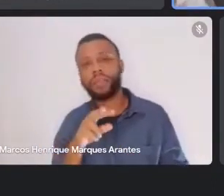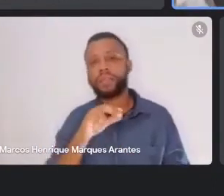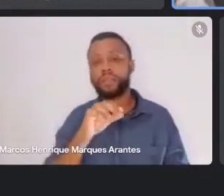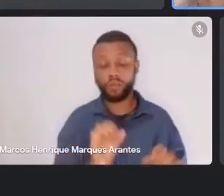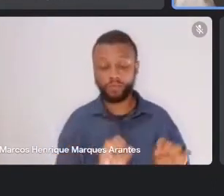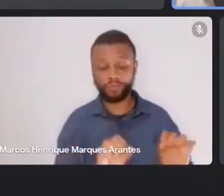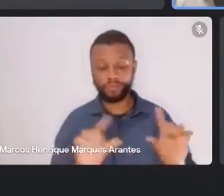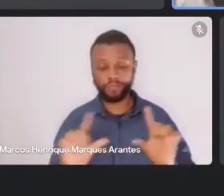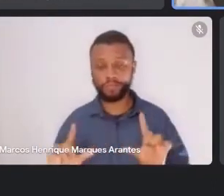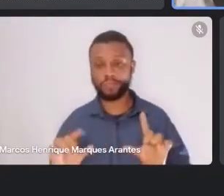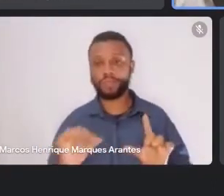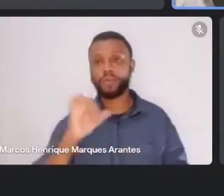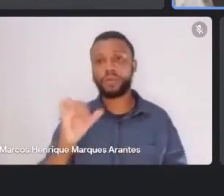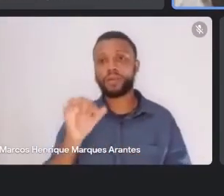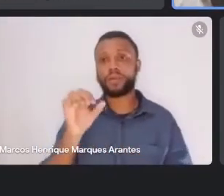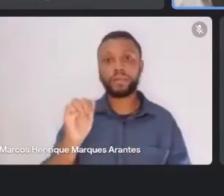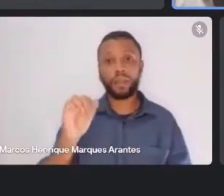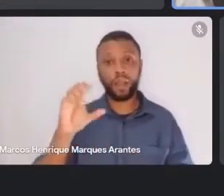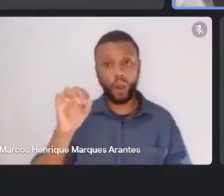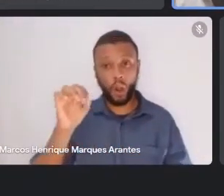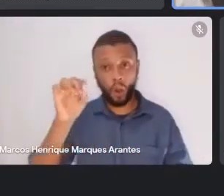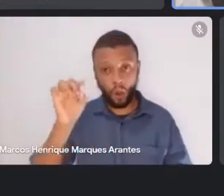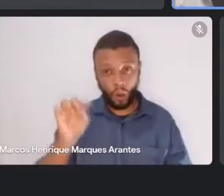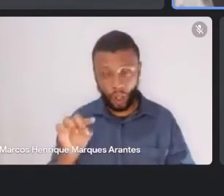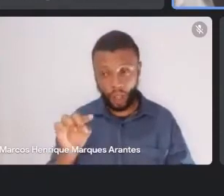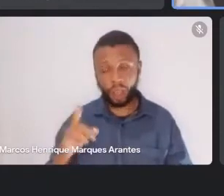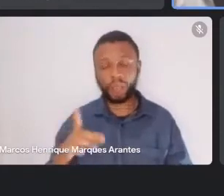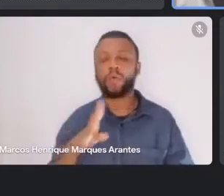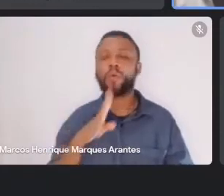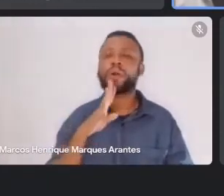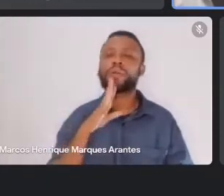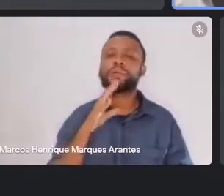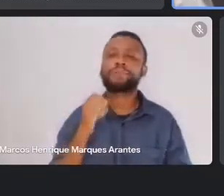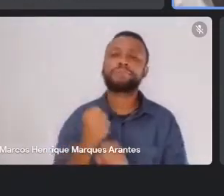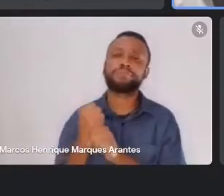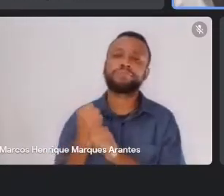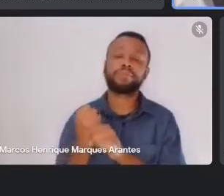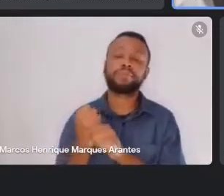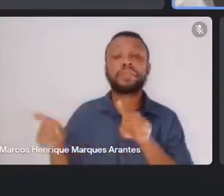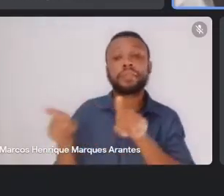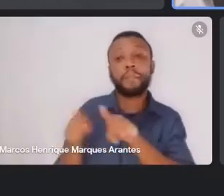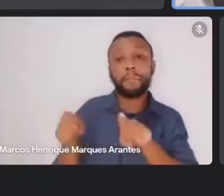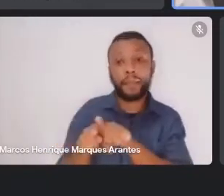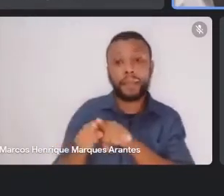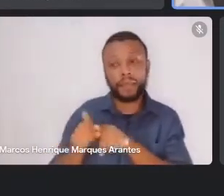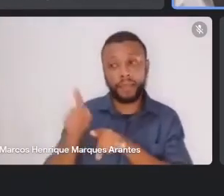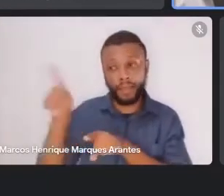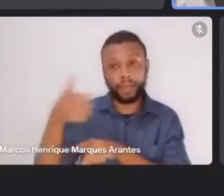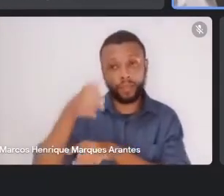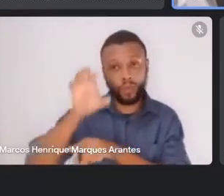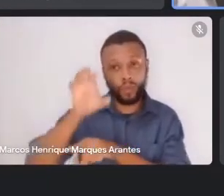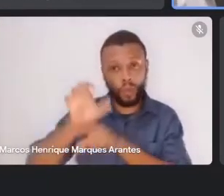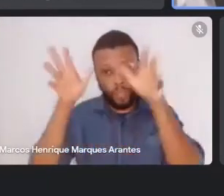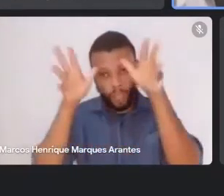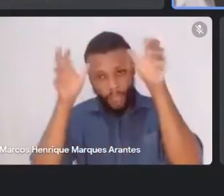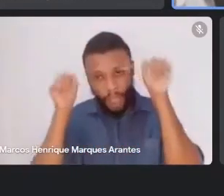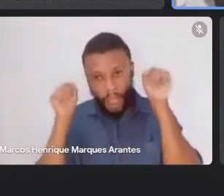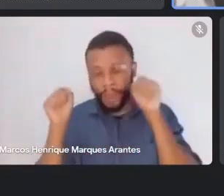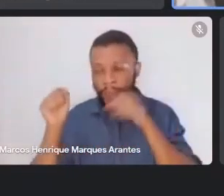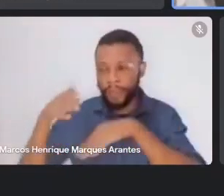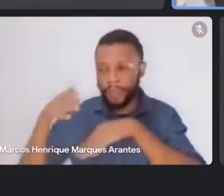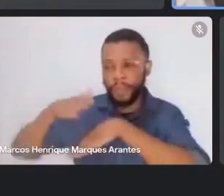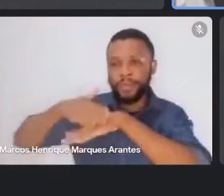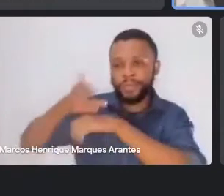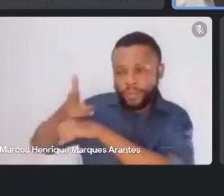eu conheci há muitos anos atrás, também no Acre, quando nós fomos lá fazer uma filmagem lá do Santo